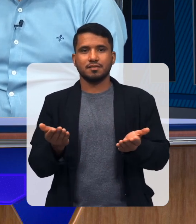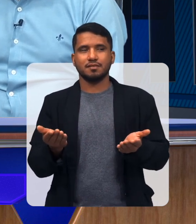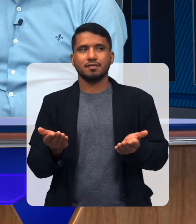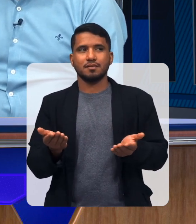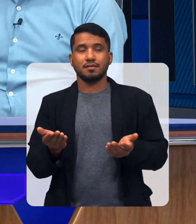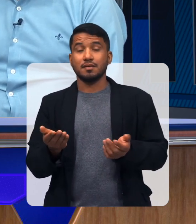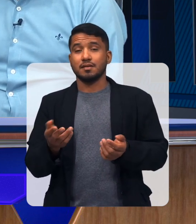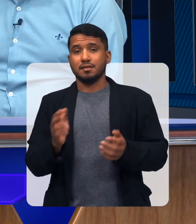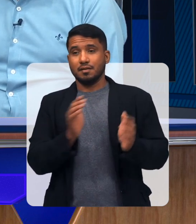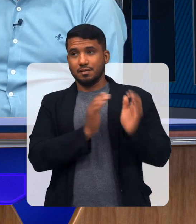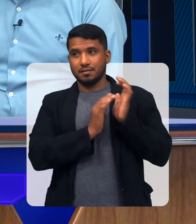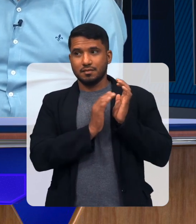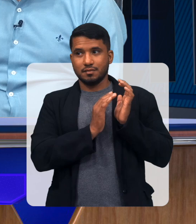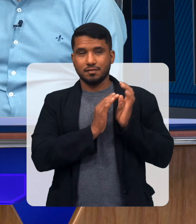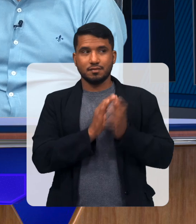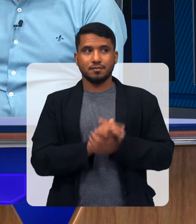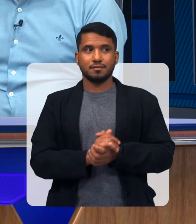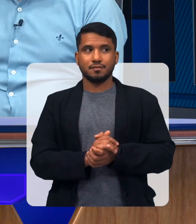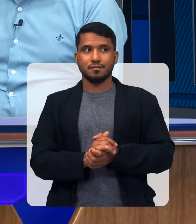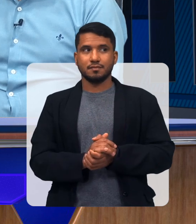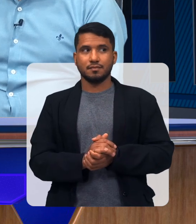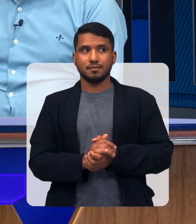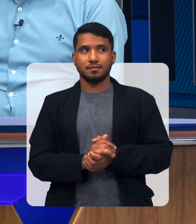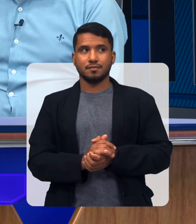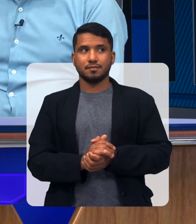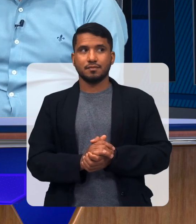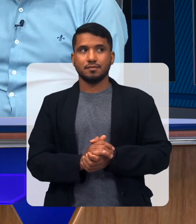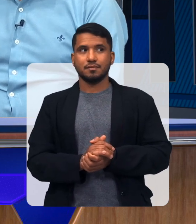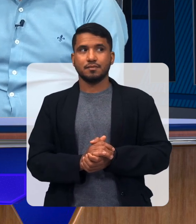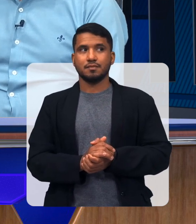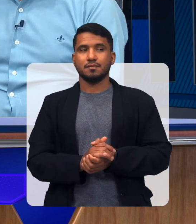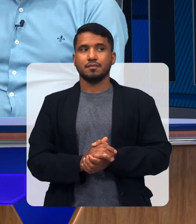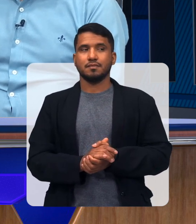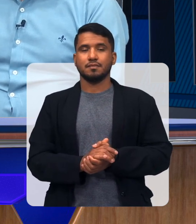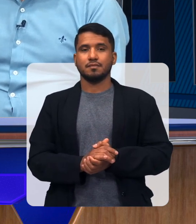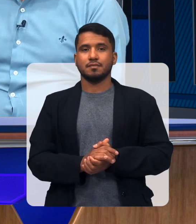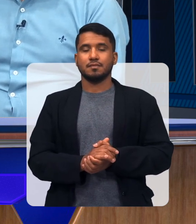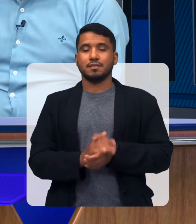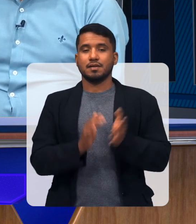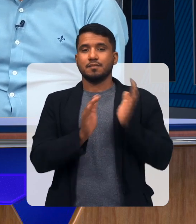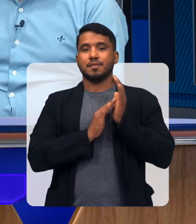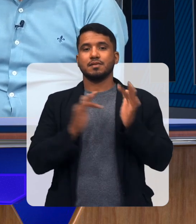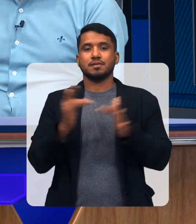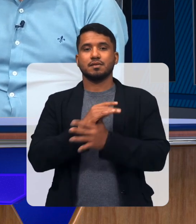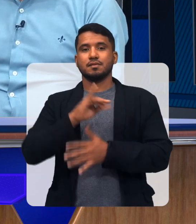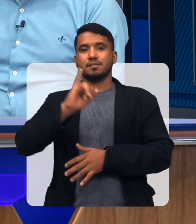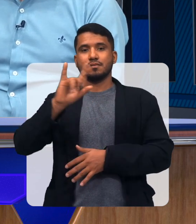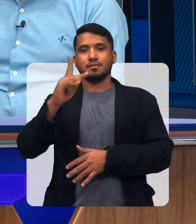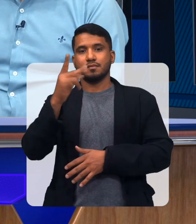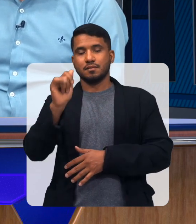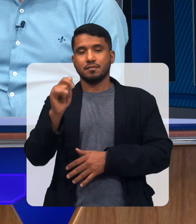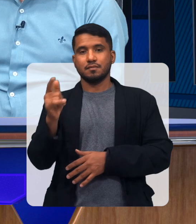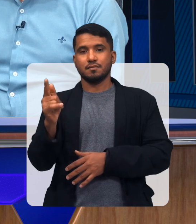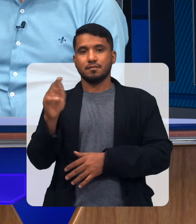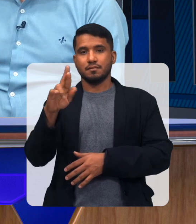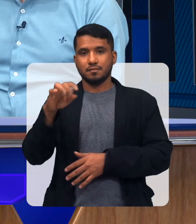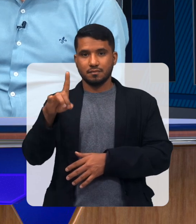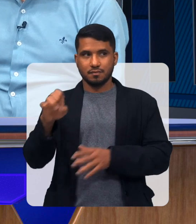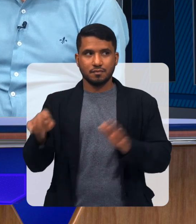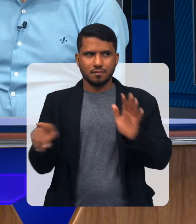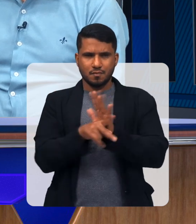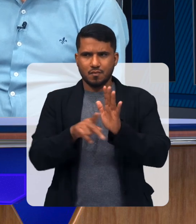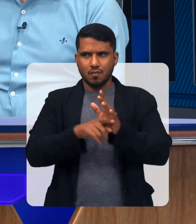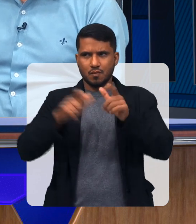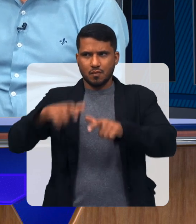sua A pai Sim Lá Qual é a realidade Da pai de Ilha Grande Vocês têm sede própria